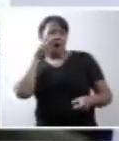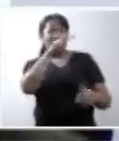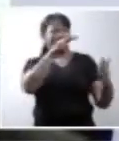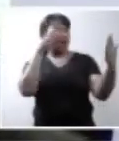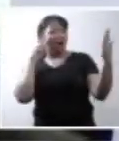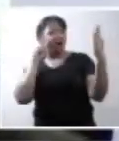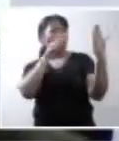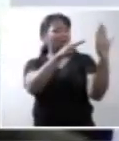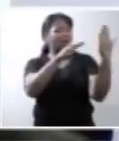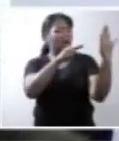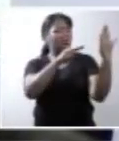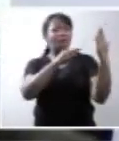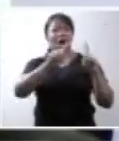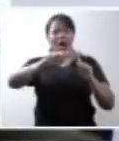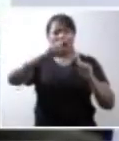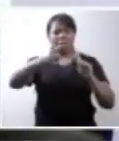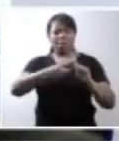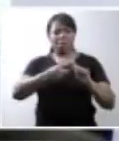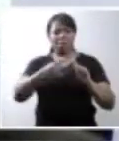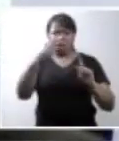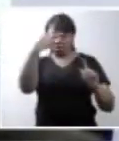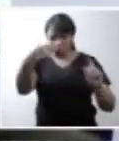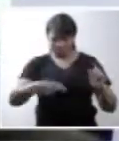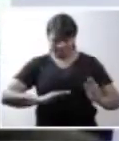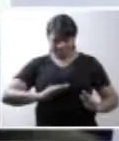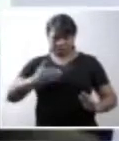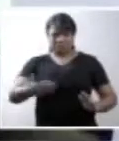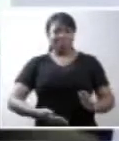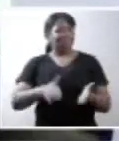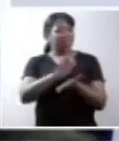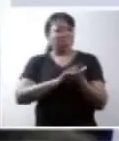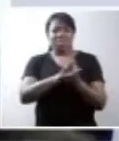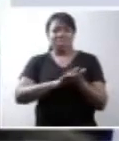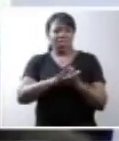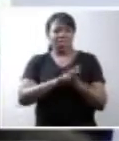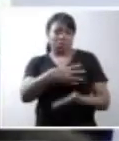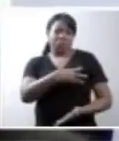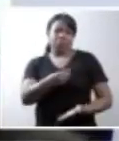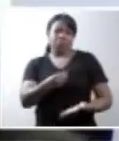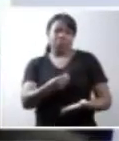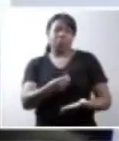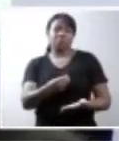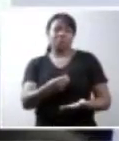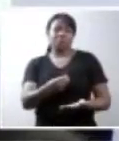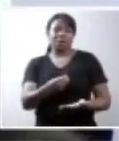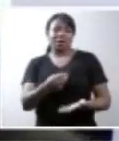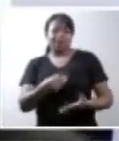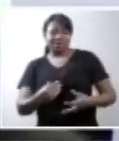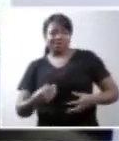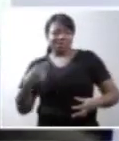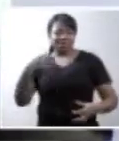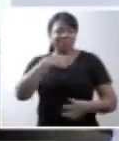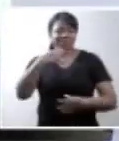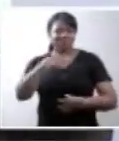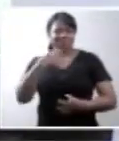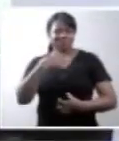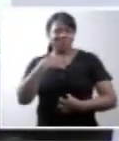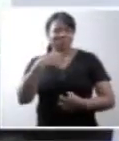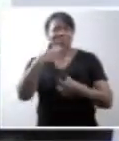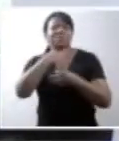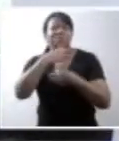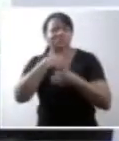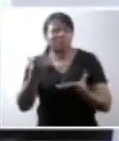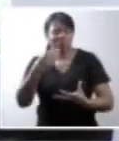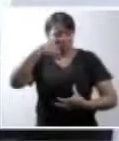e ver aquela barriga que não ia ter um filho nenhum dela. Ela mexendo me perturbava muito.